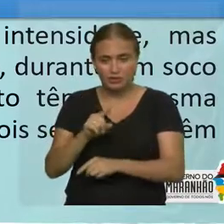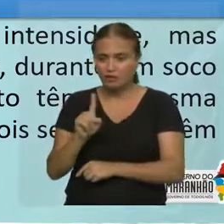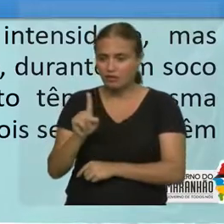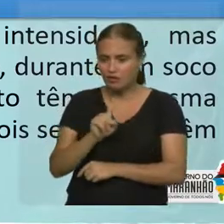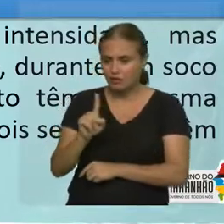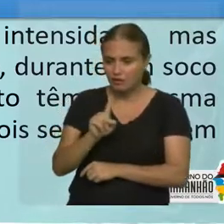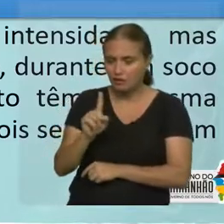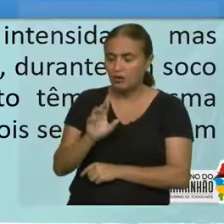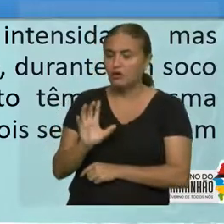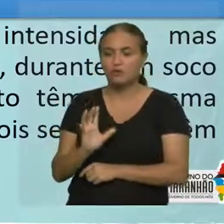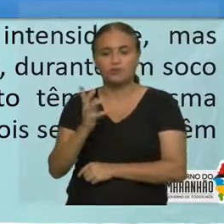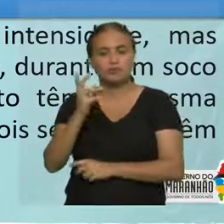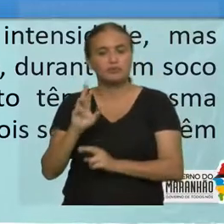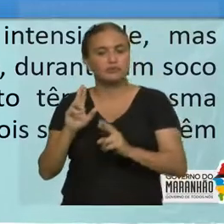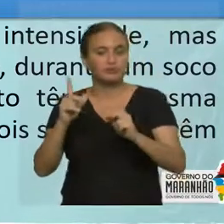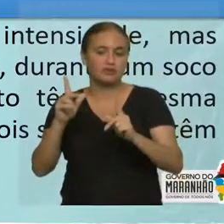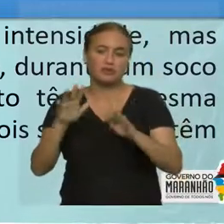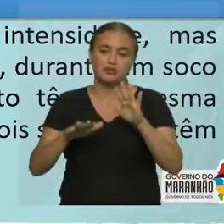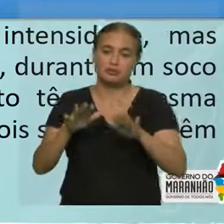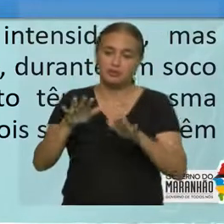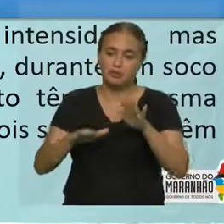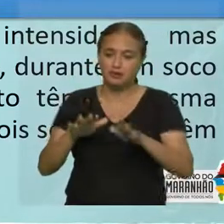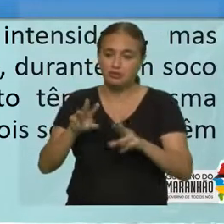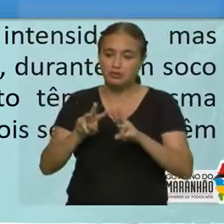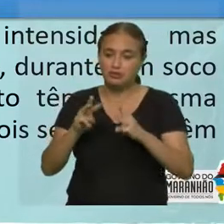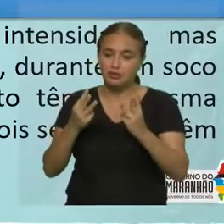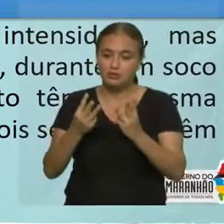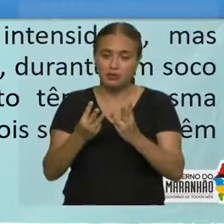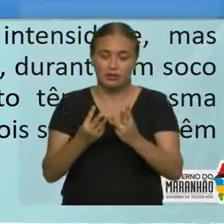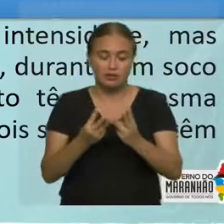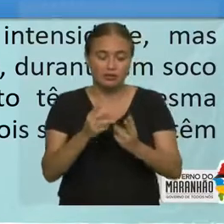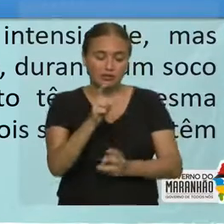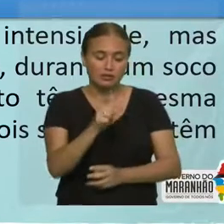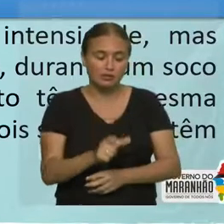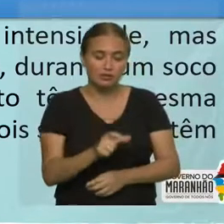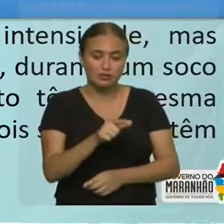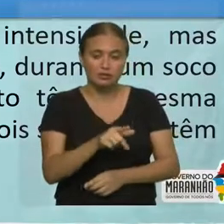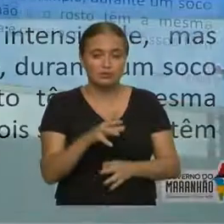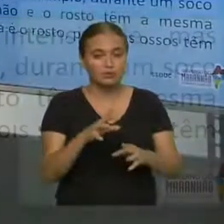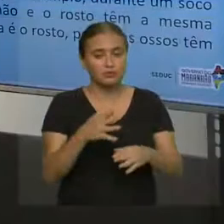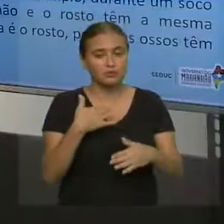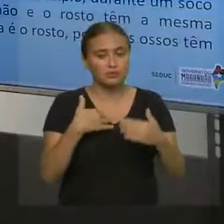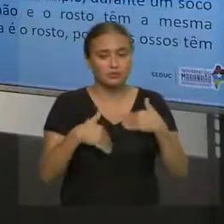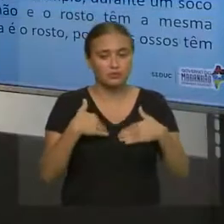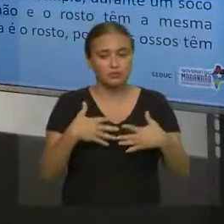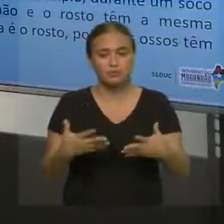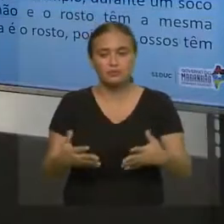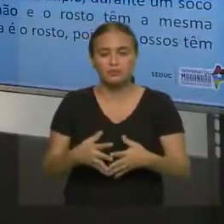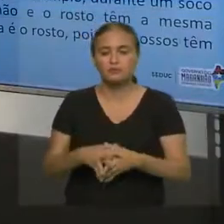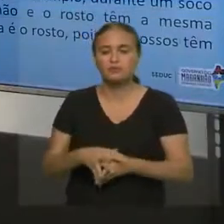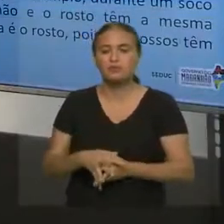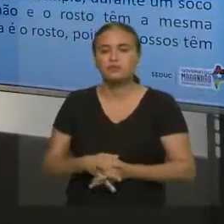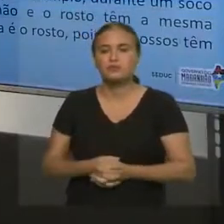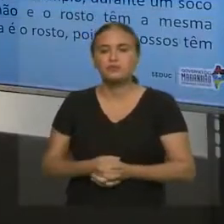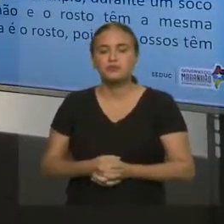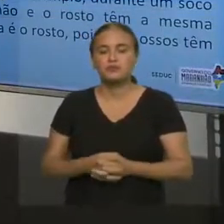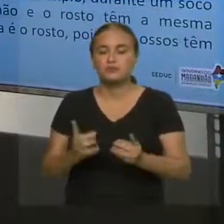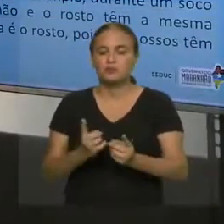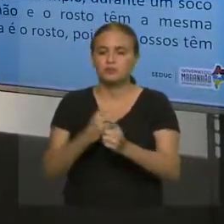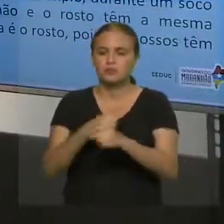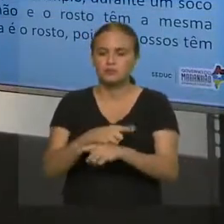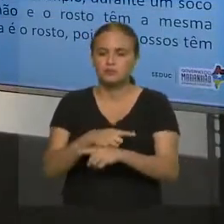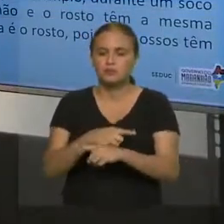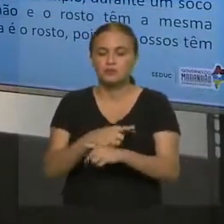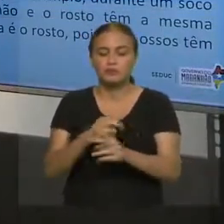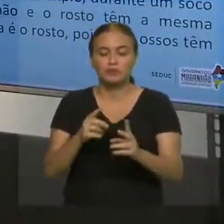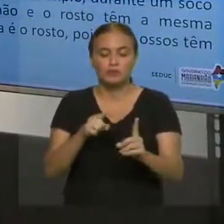diferentes? Podem ser diferentes. dependendo da massa também do que constitui aquele, como é aquele material ele é constituído, certo? As forças trocadas entre a mão e